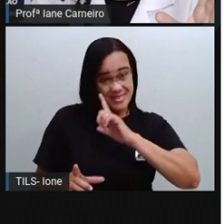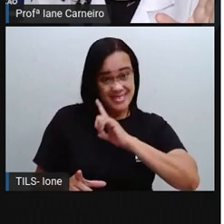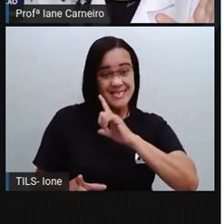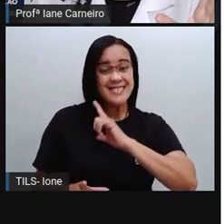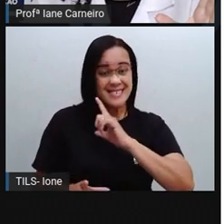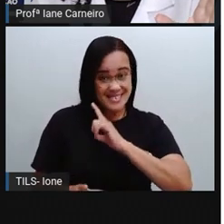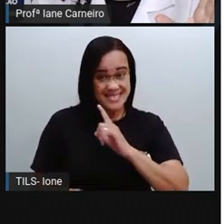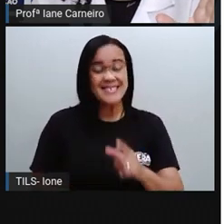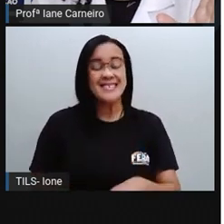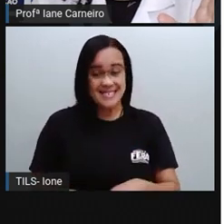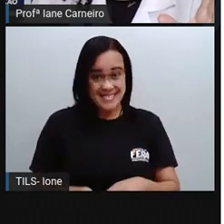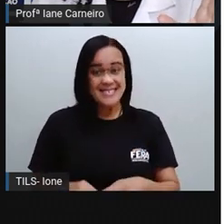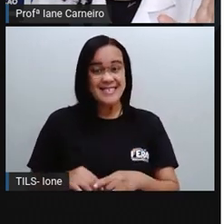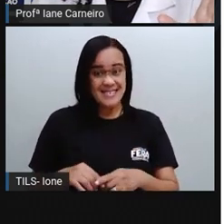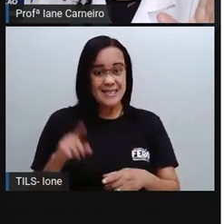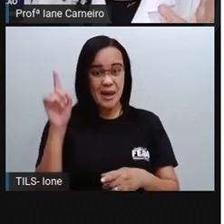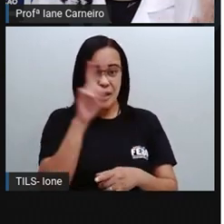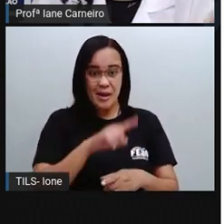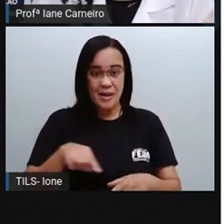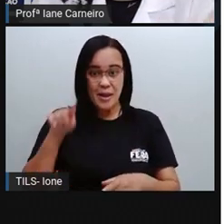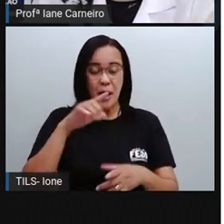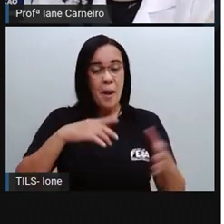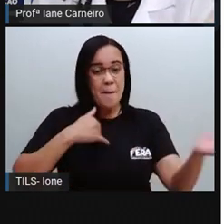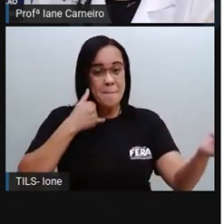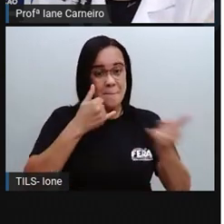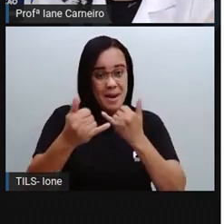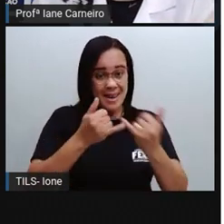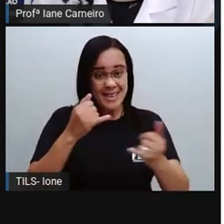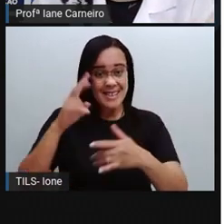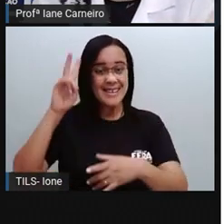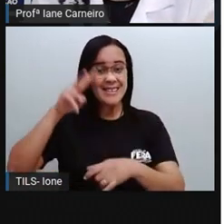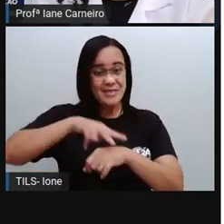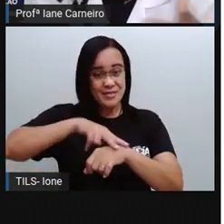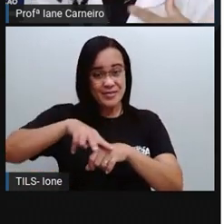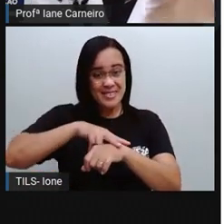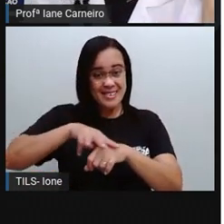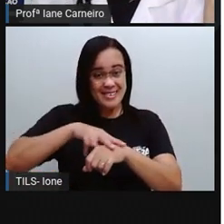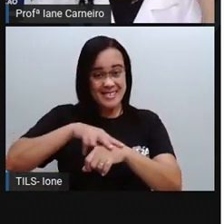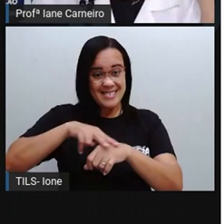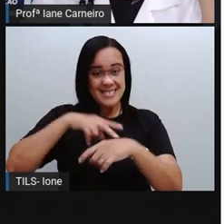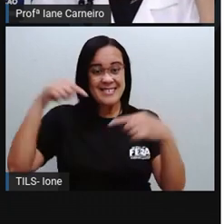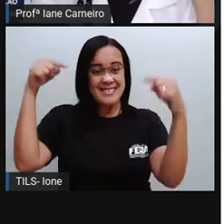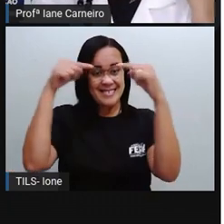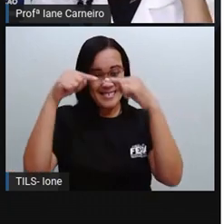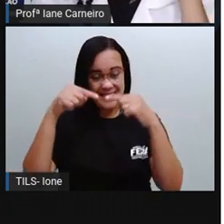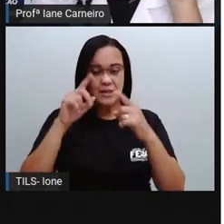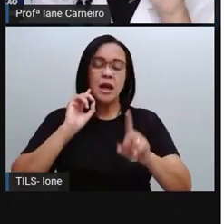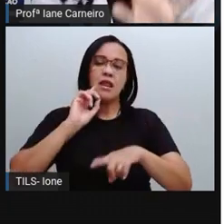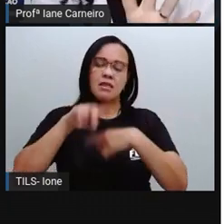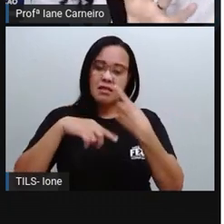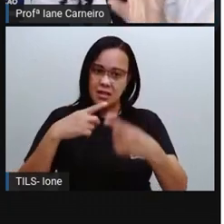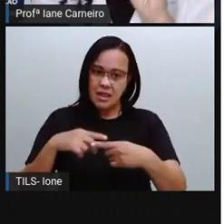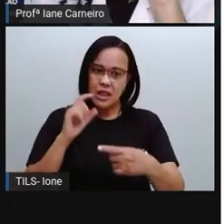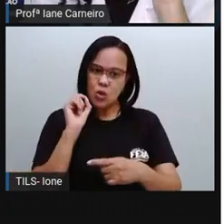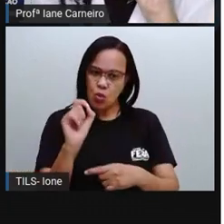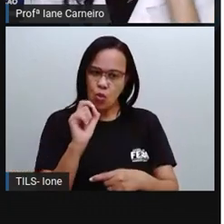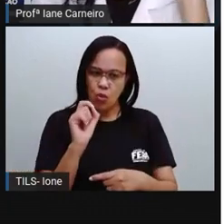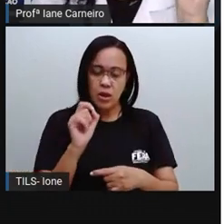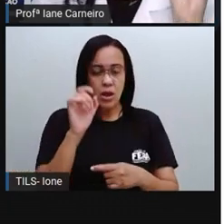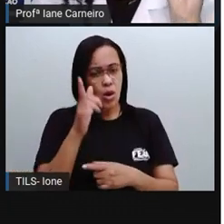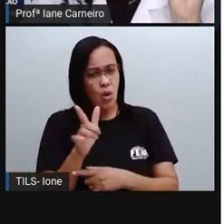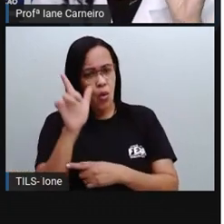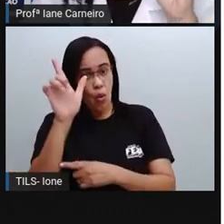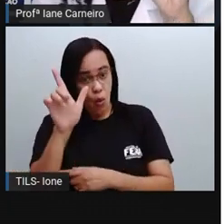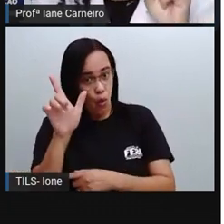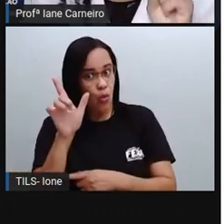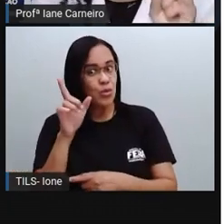do mapa todo parece com o traçado do verde, certo? E depois a gente vai ver que tem um outro